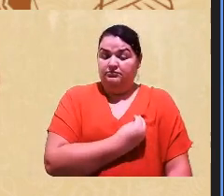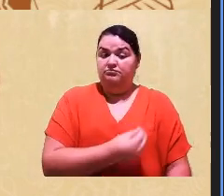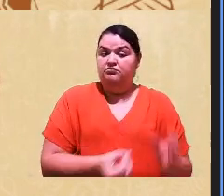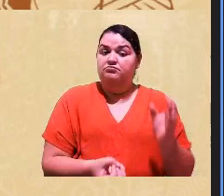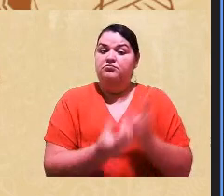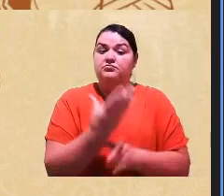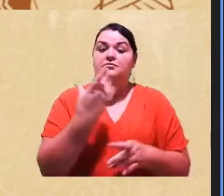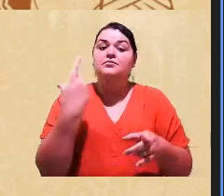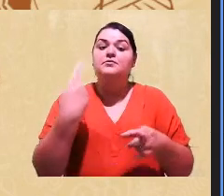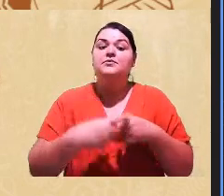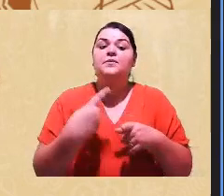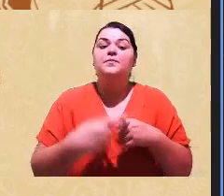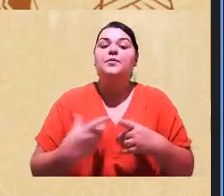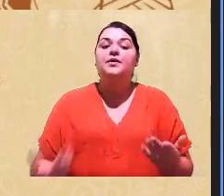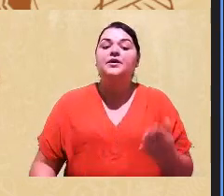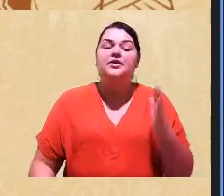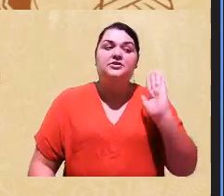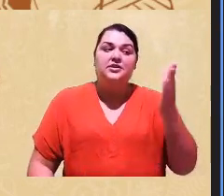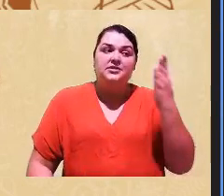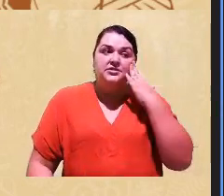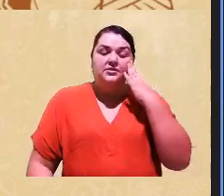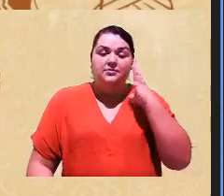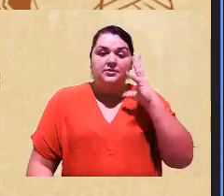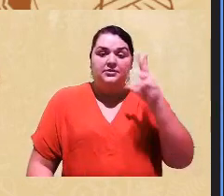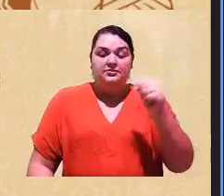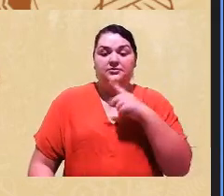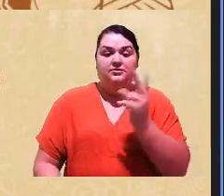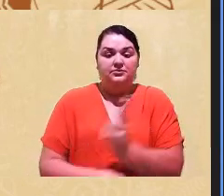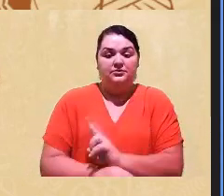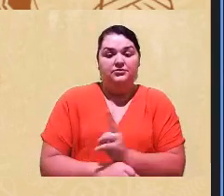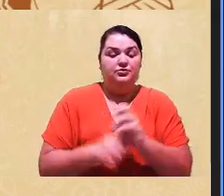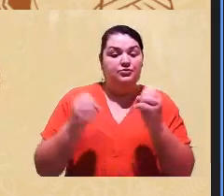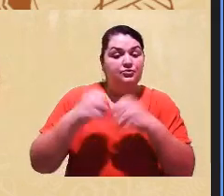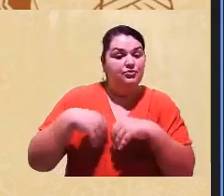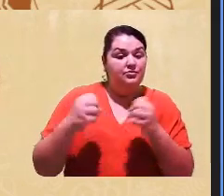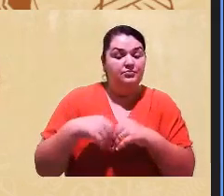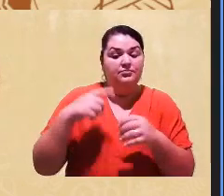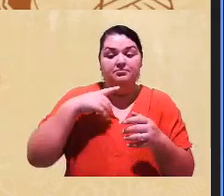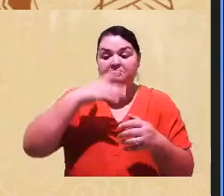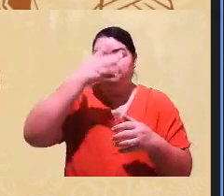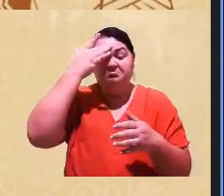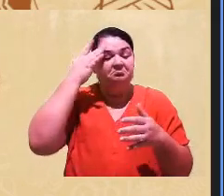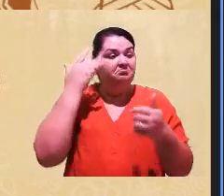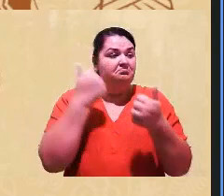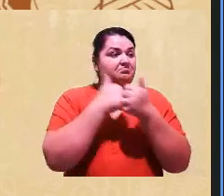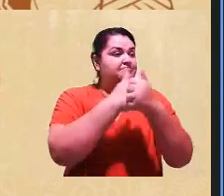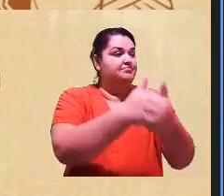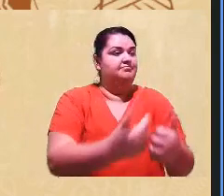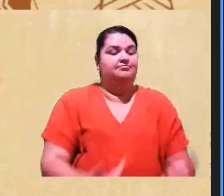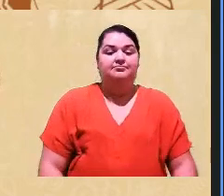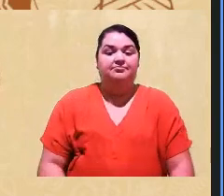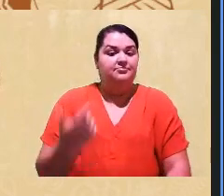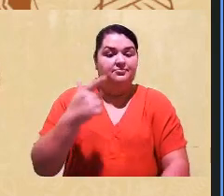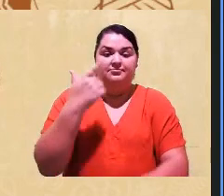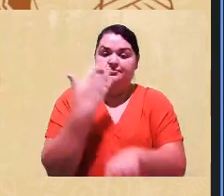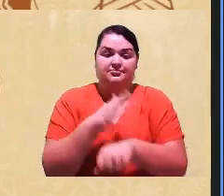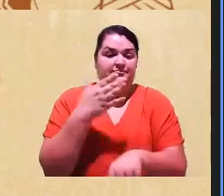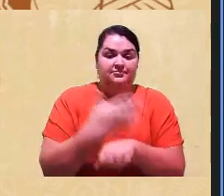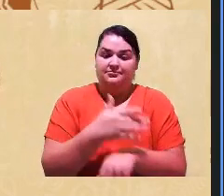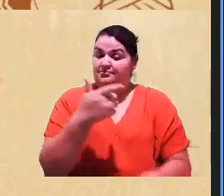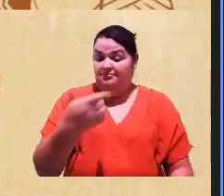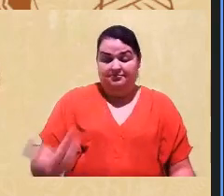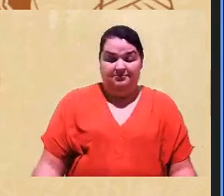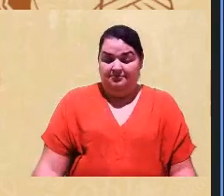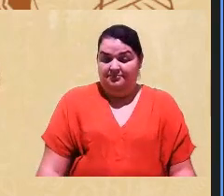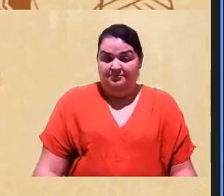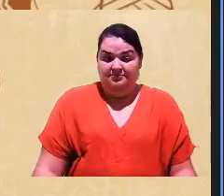todo mundo já sabe que o segurança dos shoppings persegue pessoas negras e não fez treinamento de atroidentificação, como é